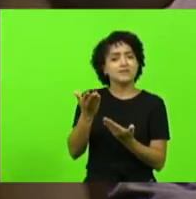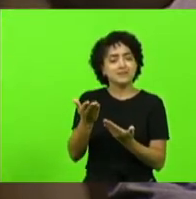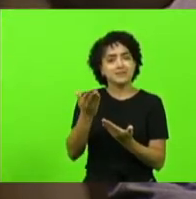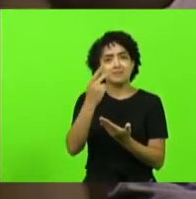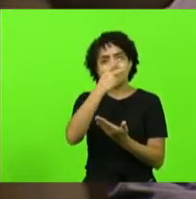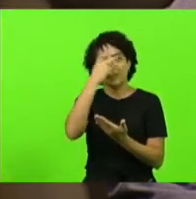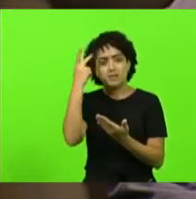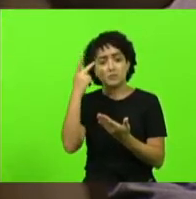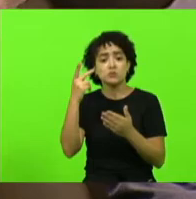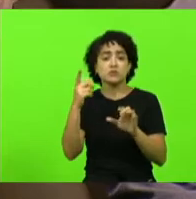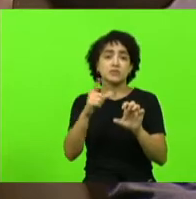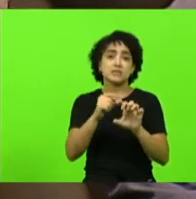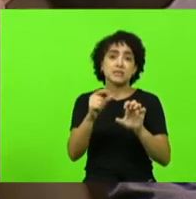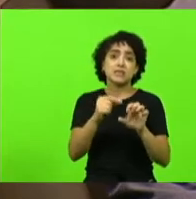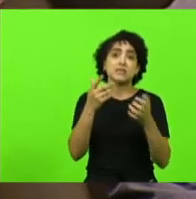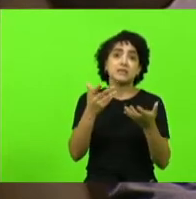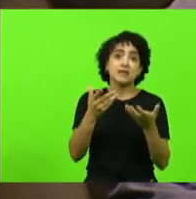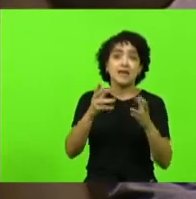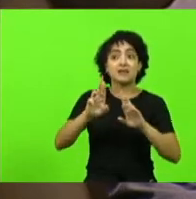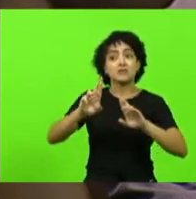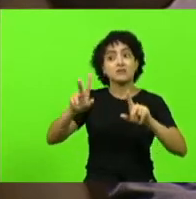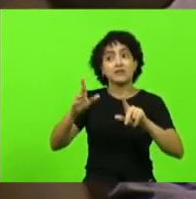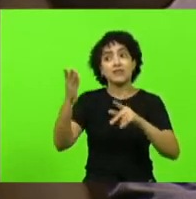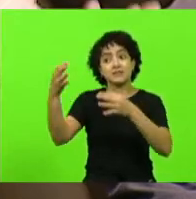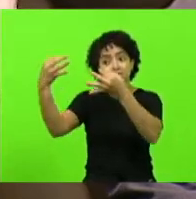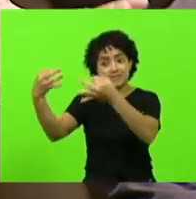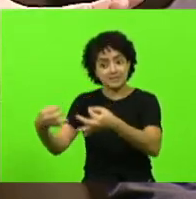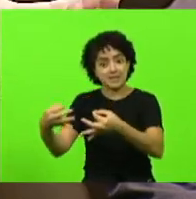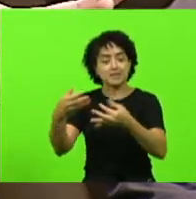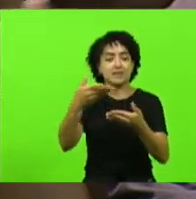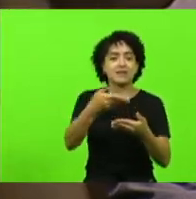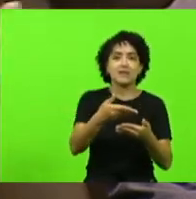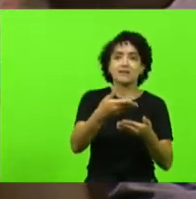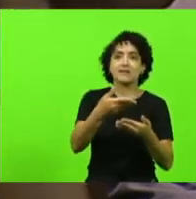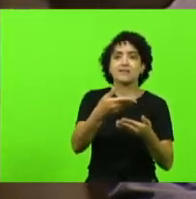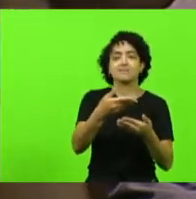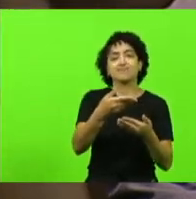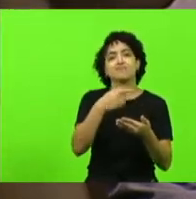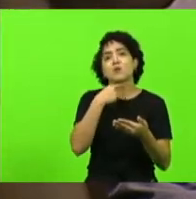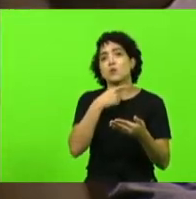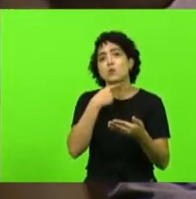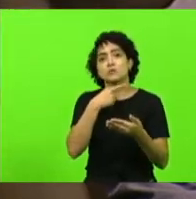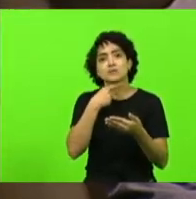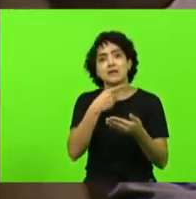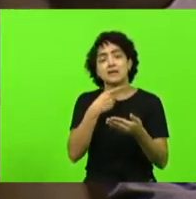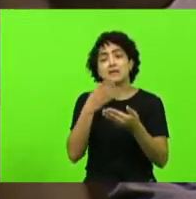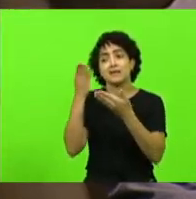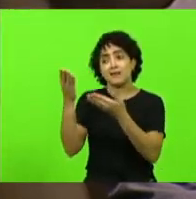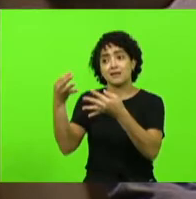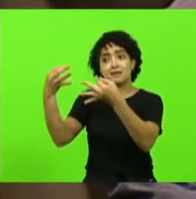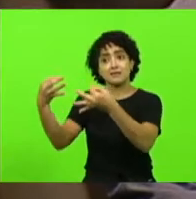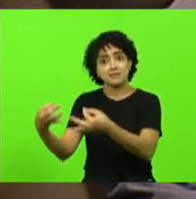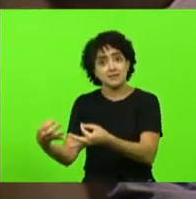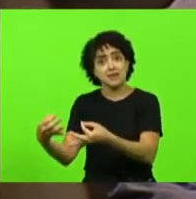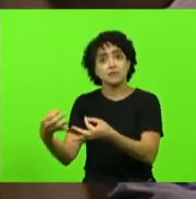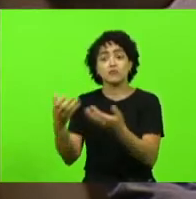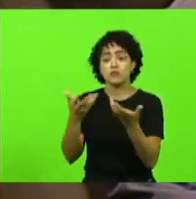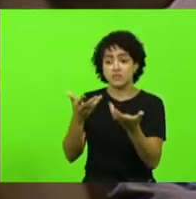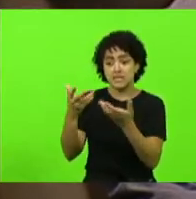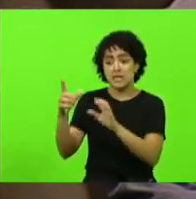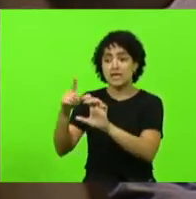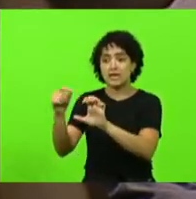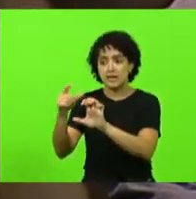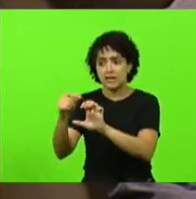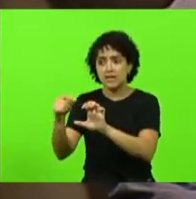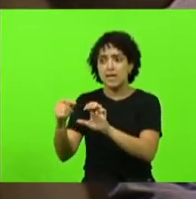é a diferença entre um país que dá certo e um país que não dá certo o país que dá certo você diz que quer empreender lhe estende